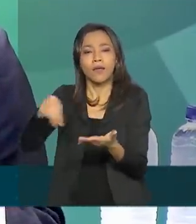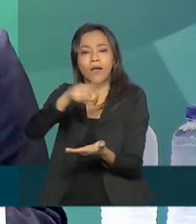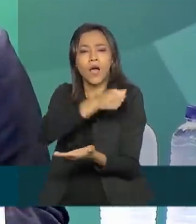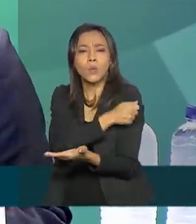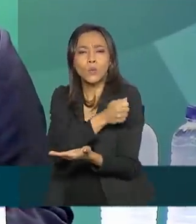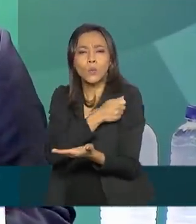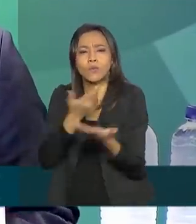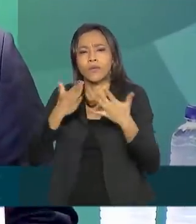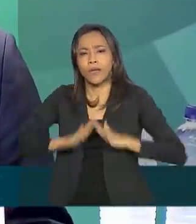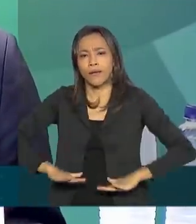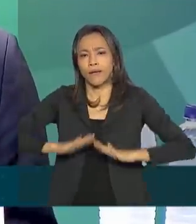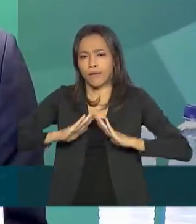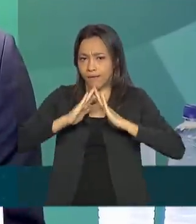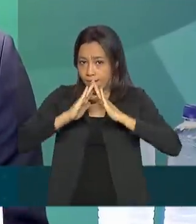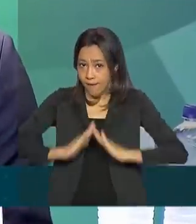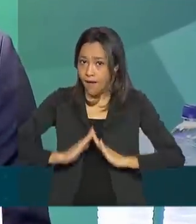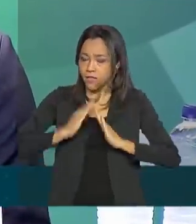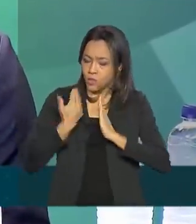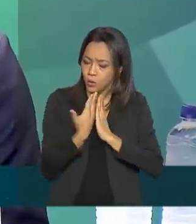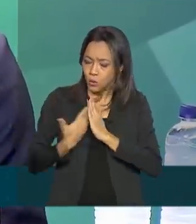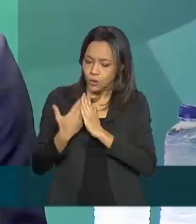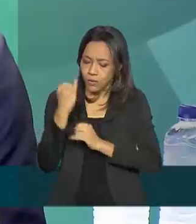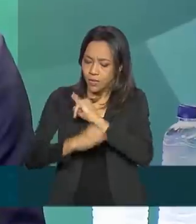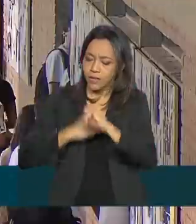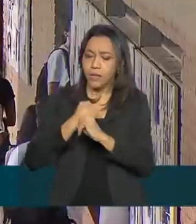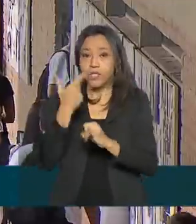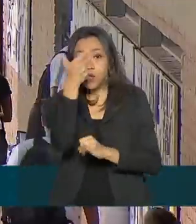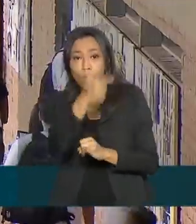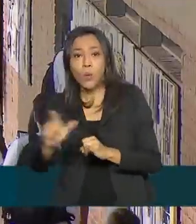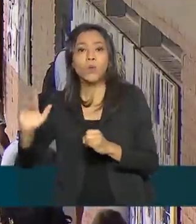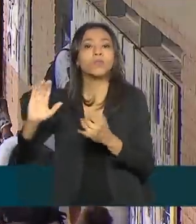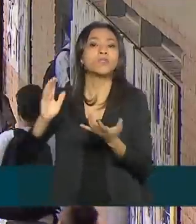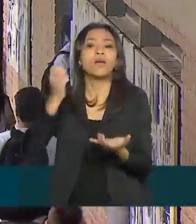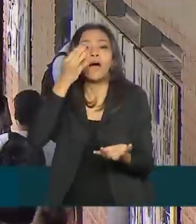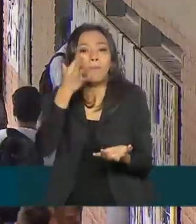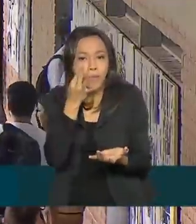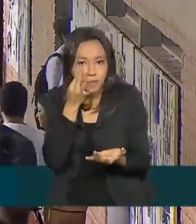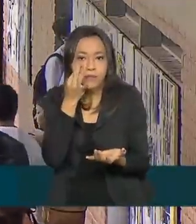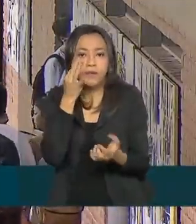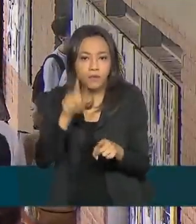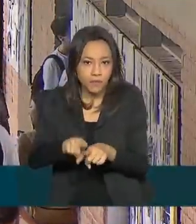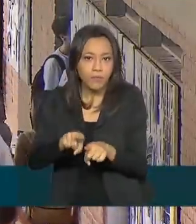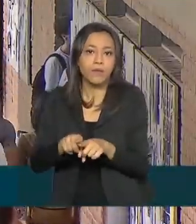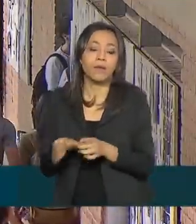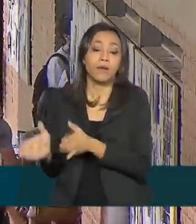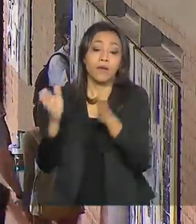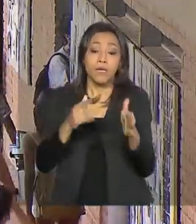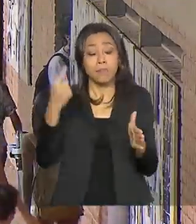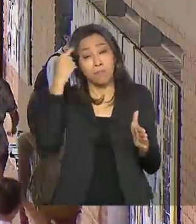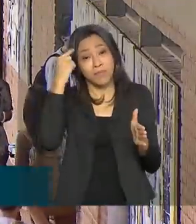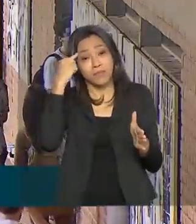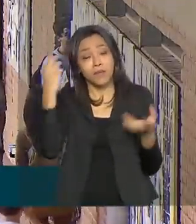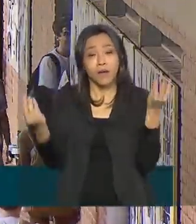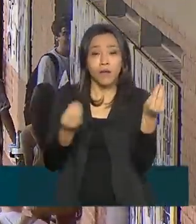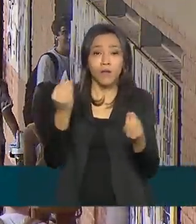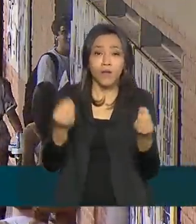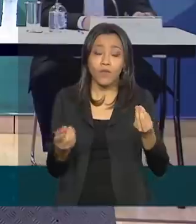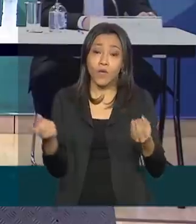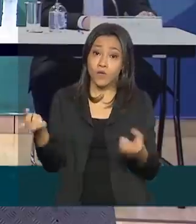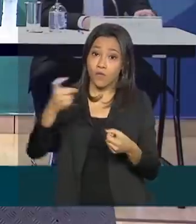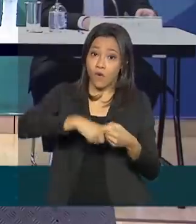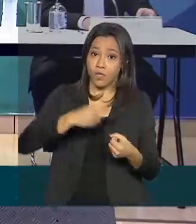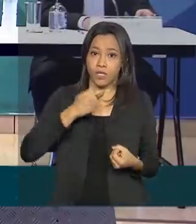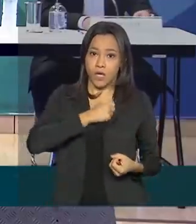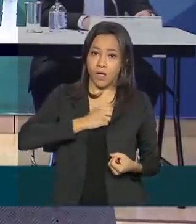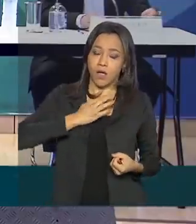remotas e algumas poucas atividades que vão ser presenciais. E pensando no retorno às aulas da Rede Federal de Ensino, em agosto,